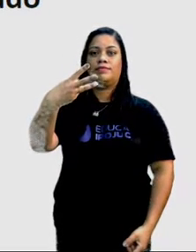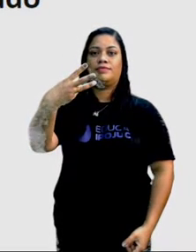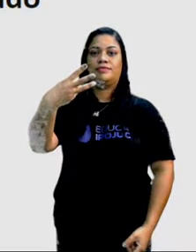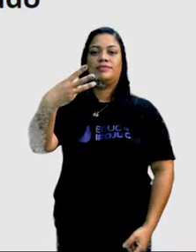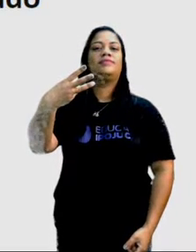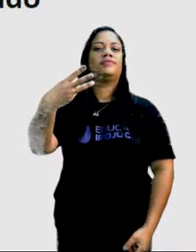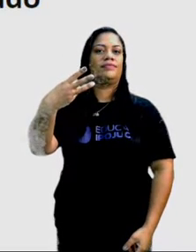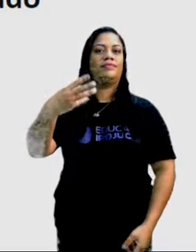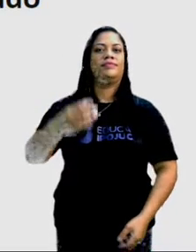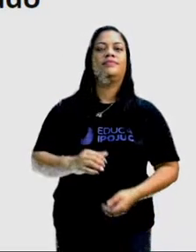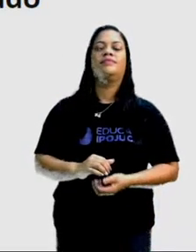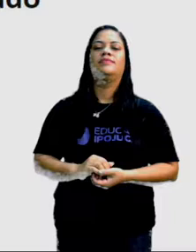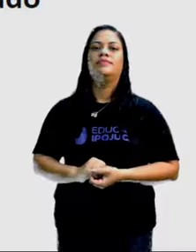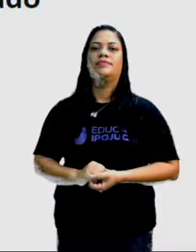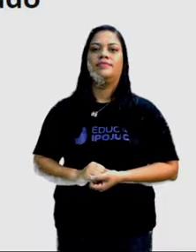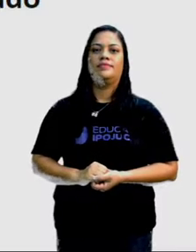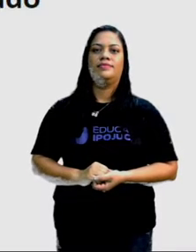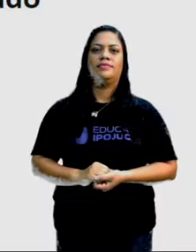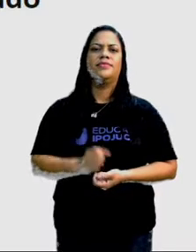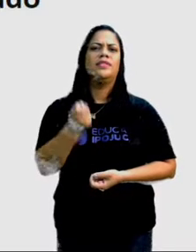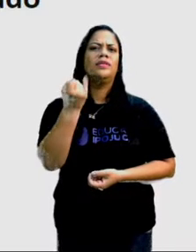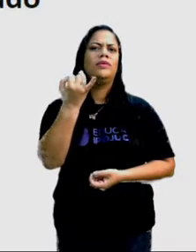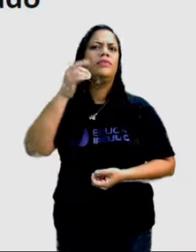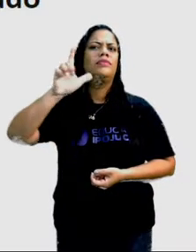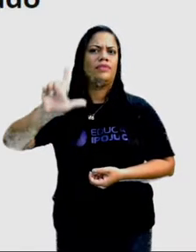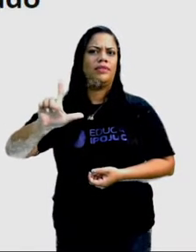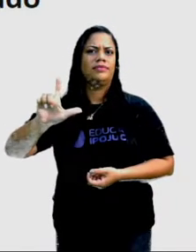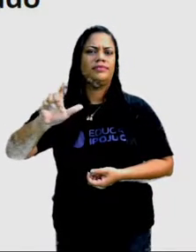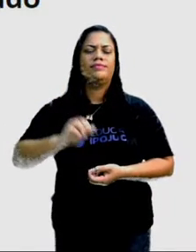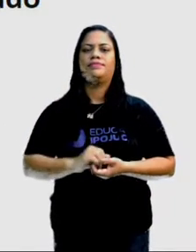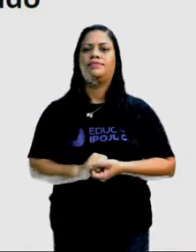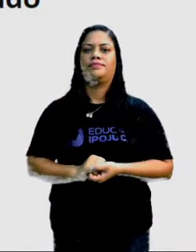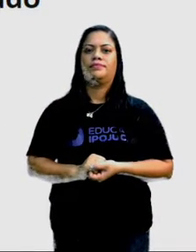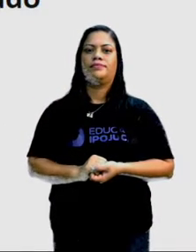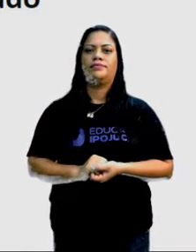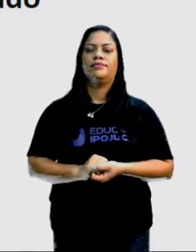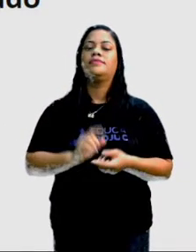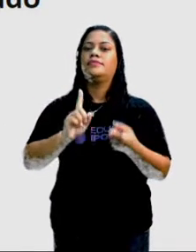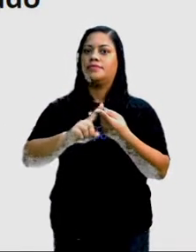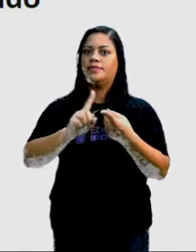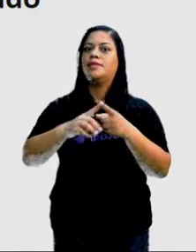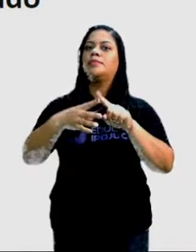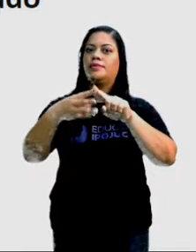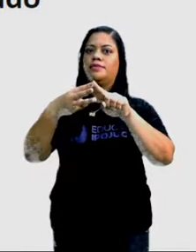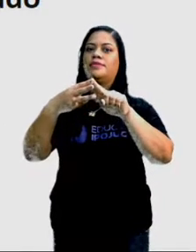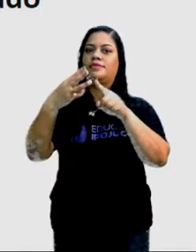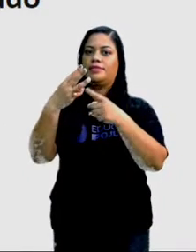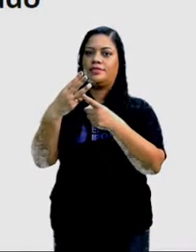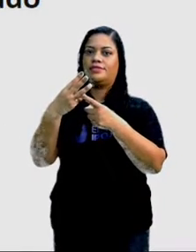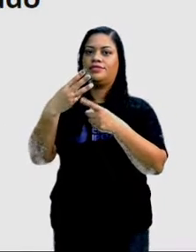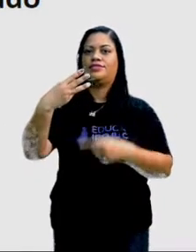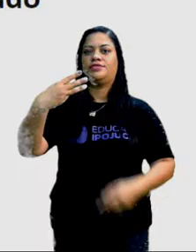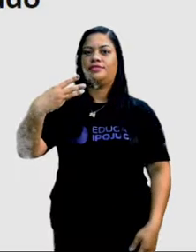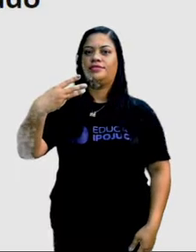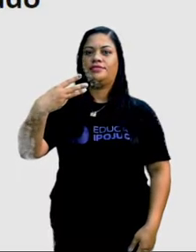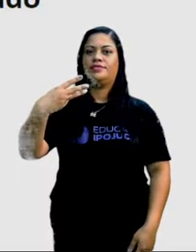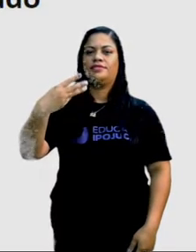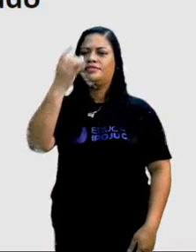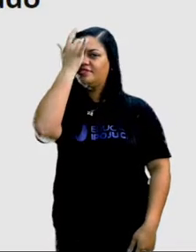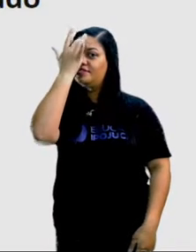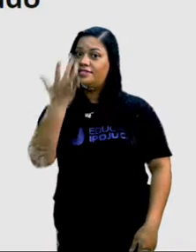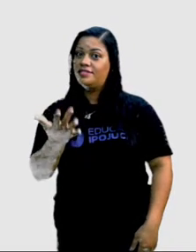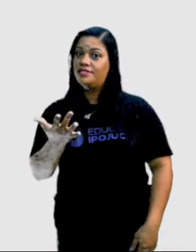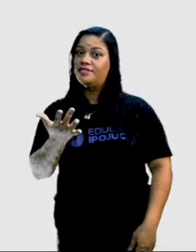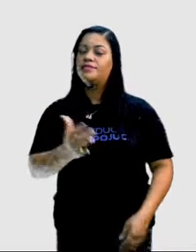três. Três vértices. E quantos lados? Também três lados. Não é fácil?